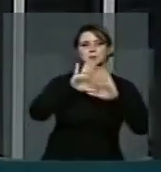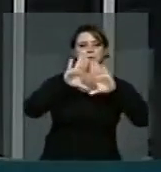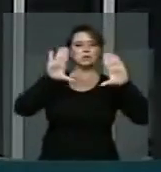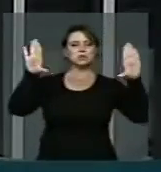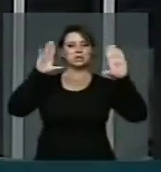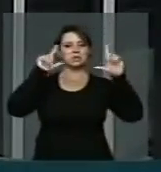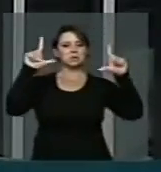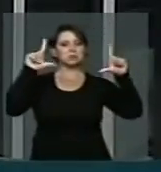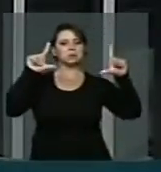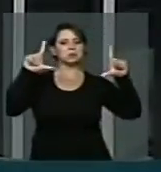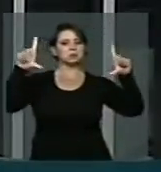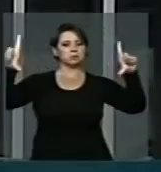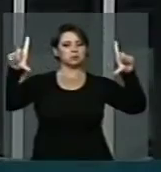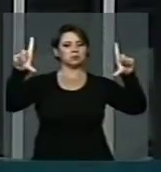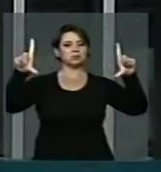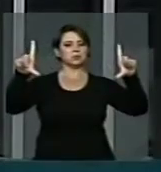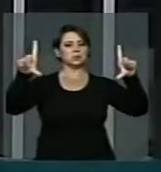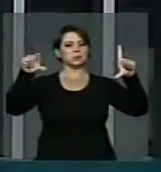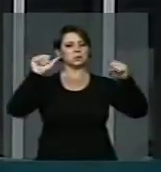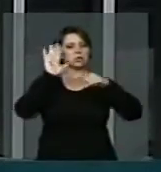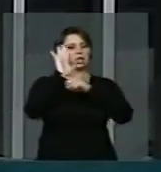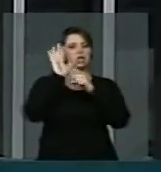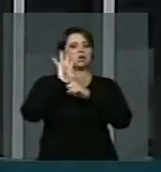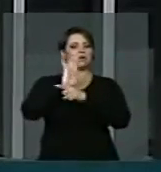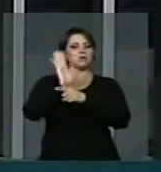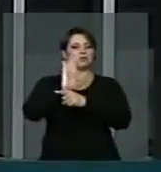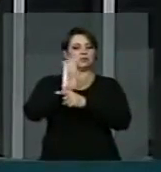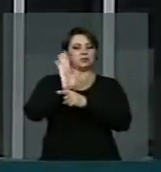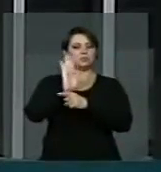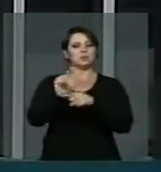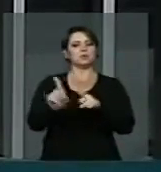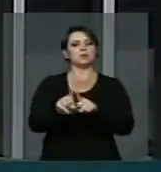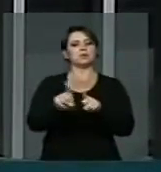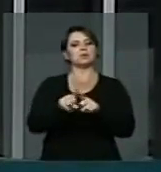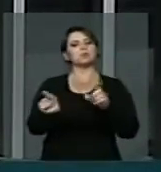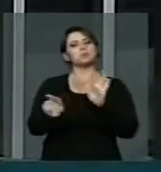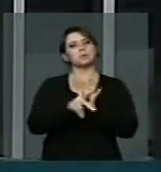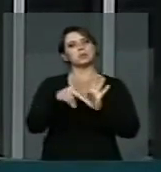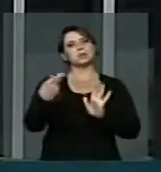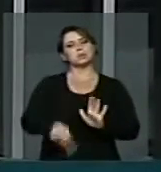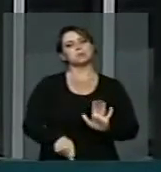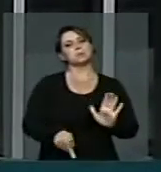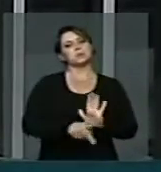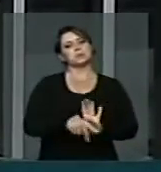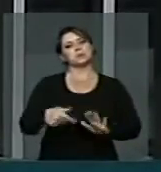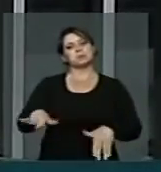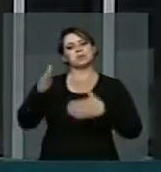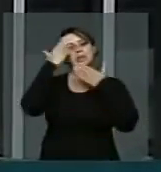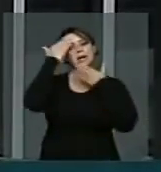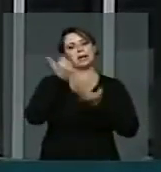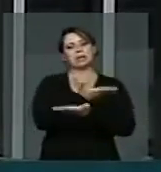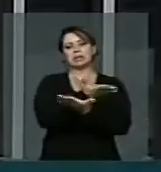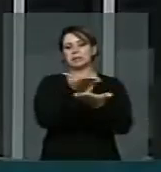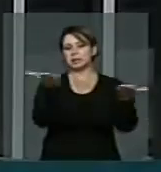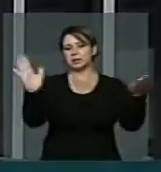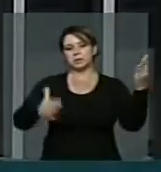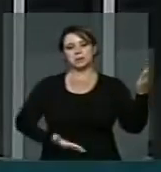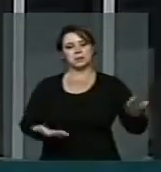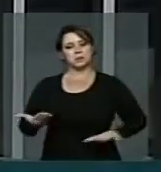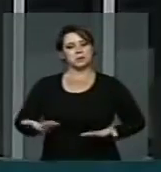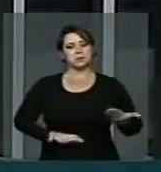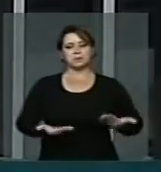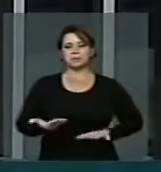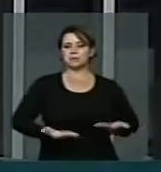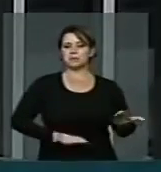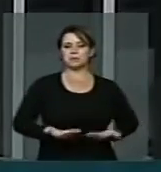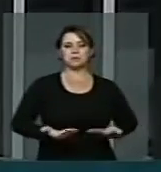desse vídeo, que, para além de ser o institucional aqui da Casa, e agradeço a todos os servidores da Casa que